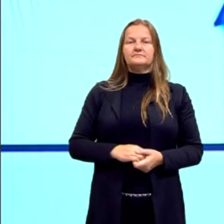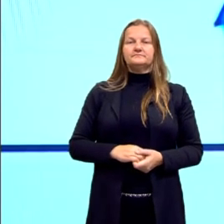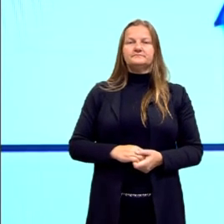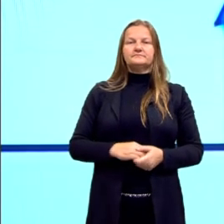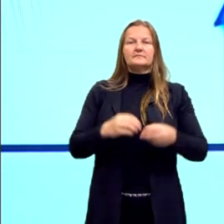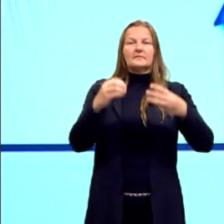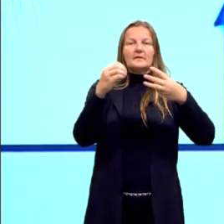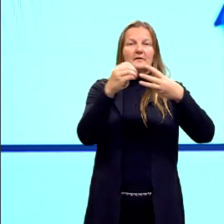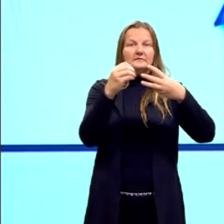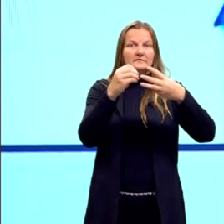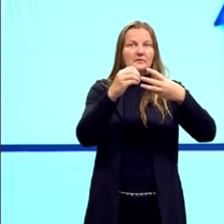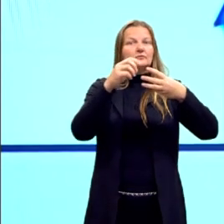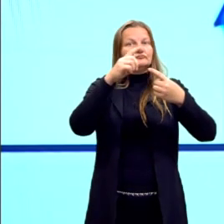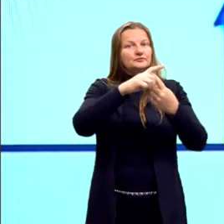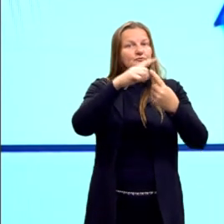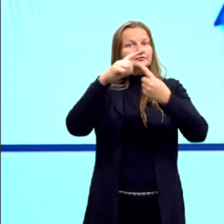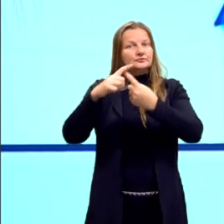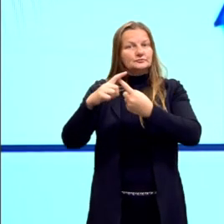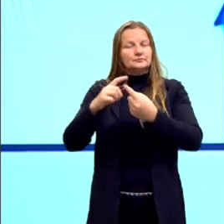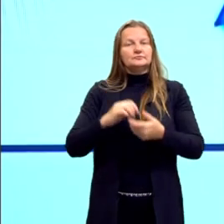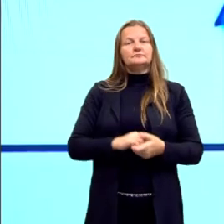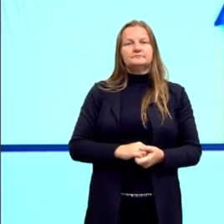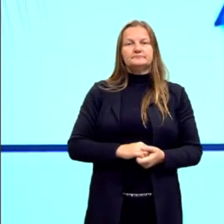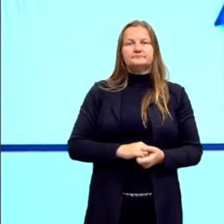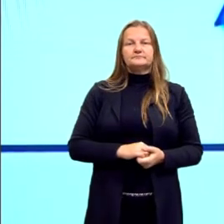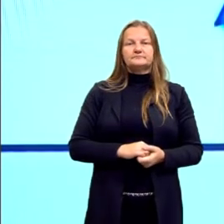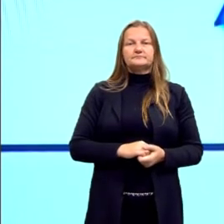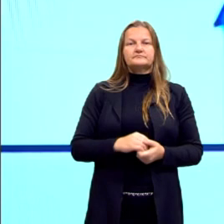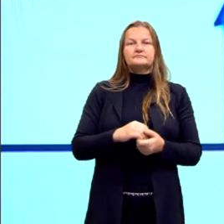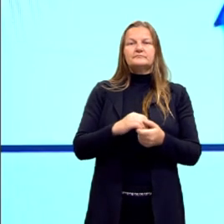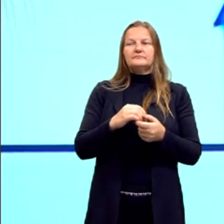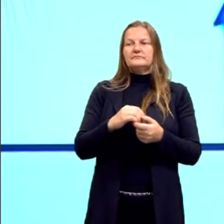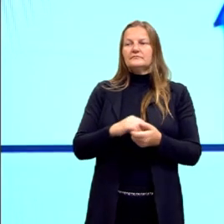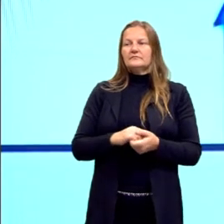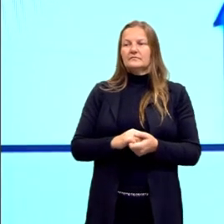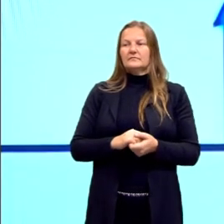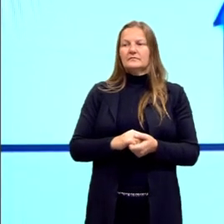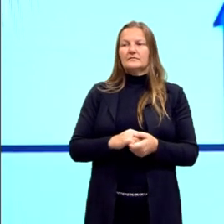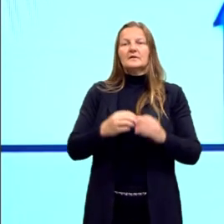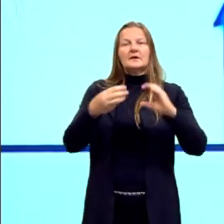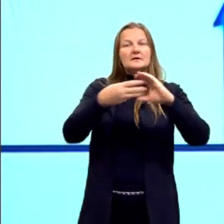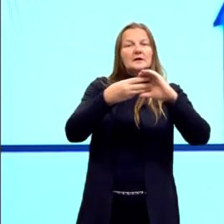célula haploide e célula diploide. Célula diploide são as células, em geral, do corpo.